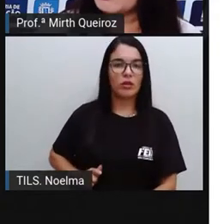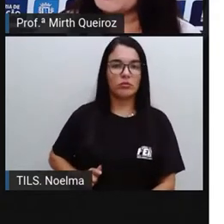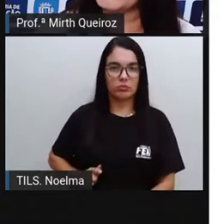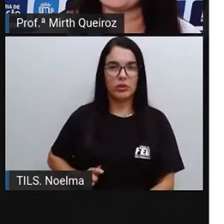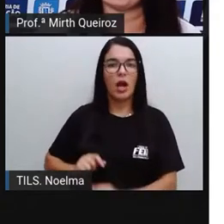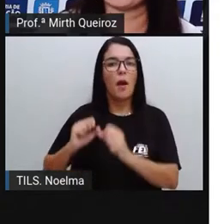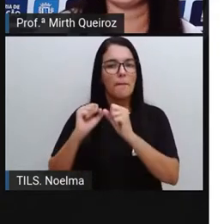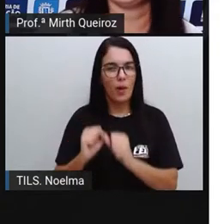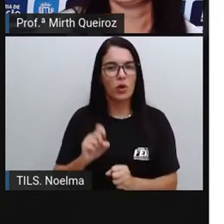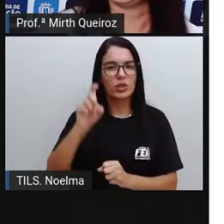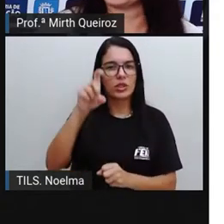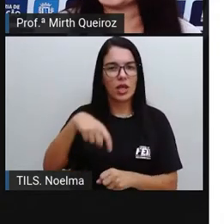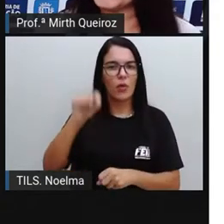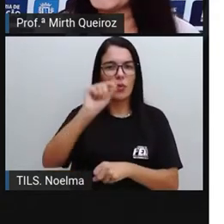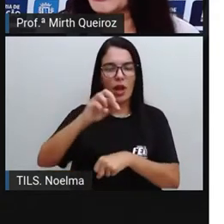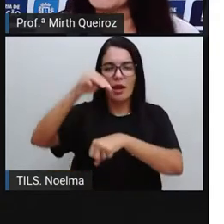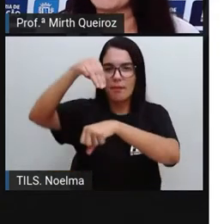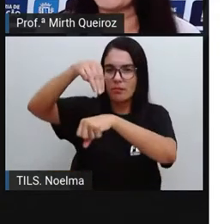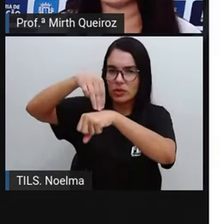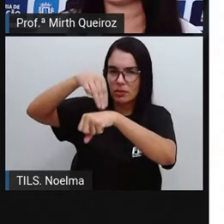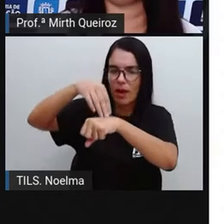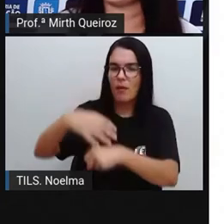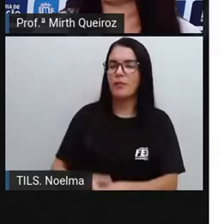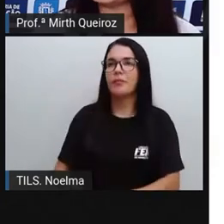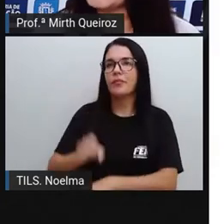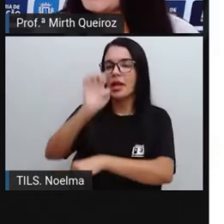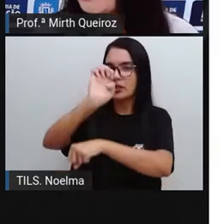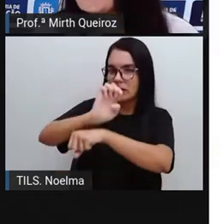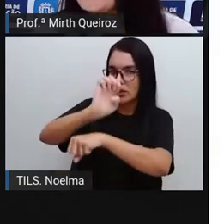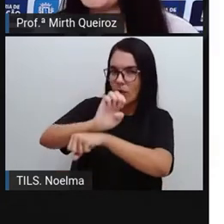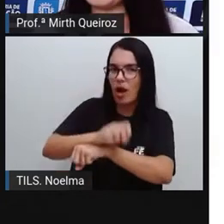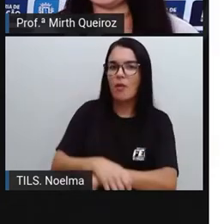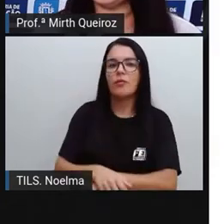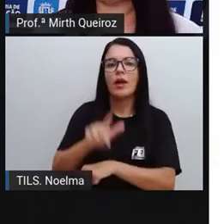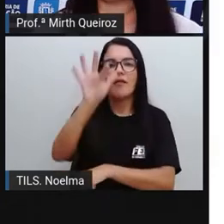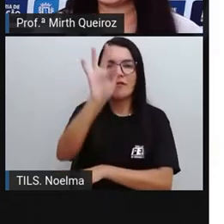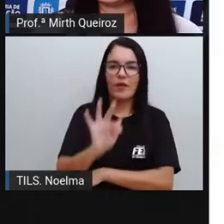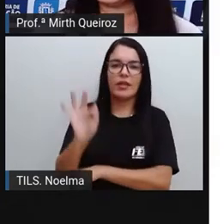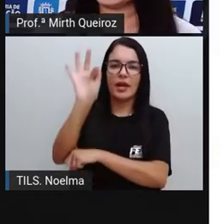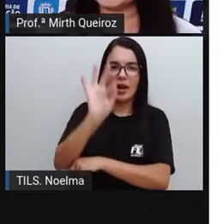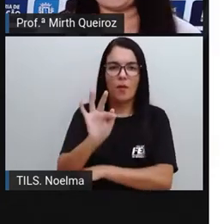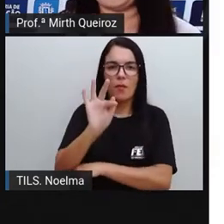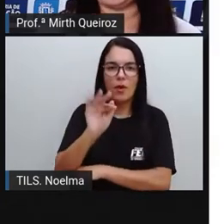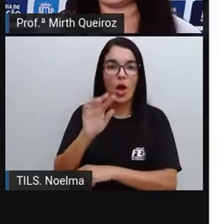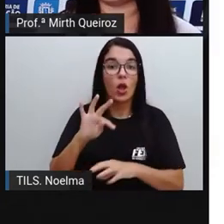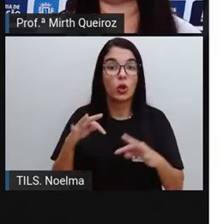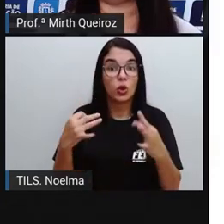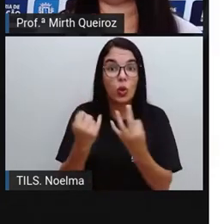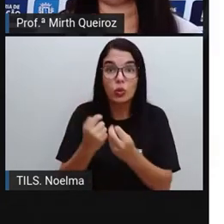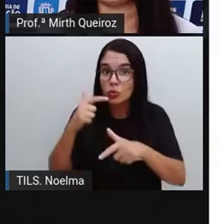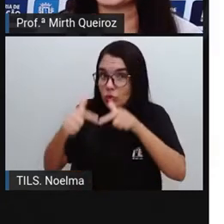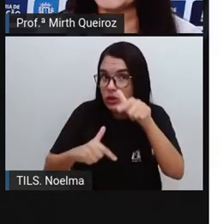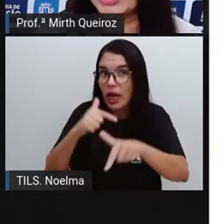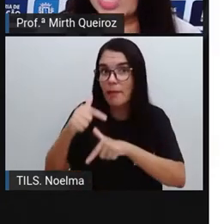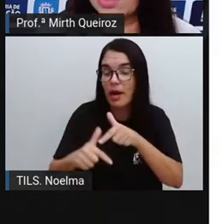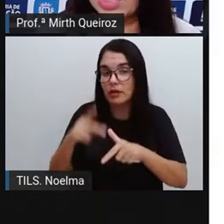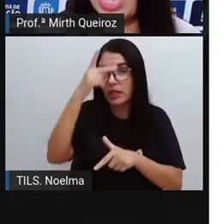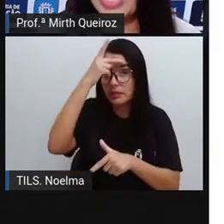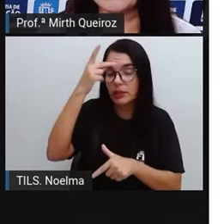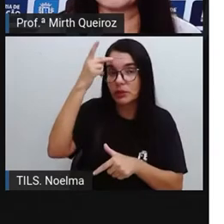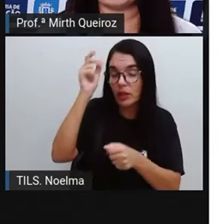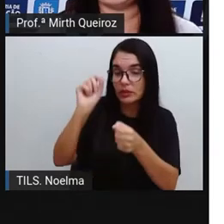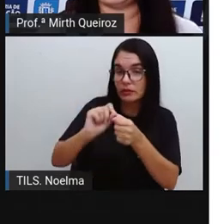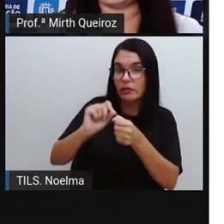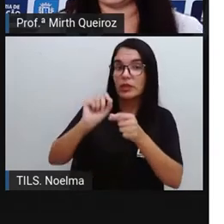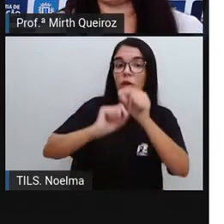que pode ser municipal Que pode ser estadual Que pode ser federal Todos os serviços que são prestados